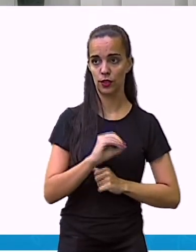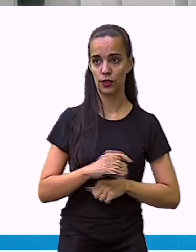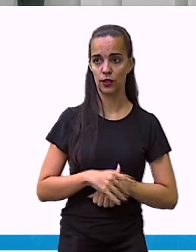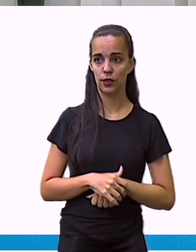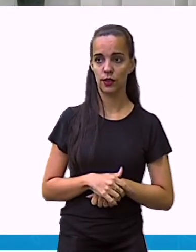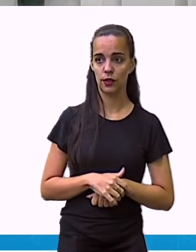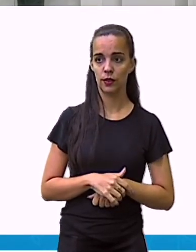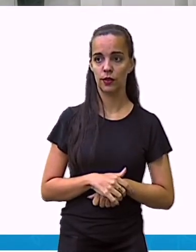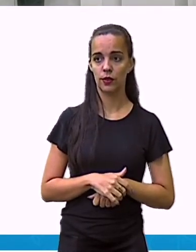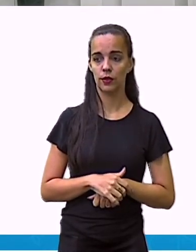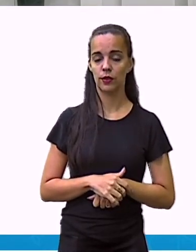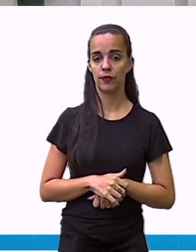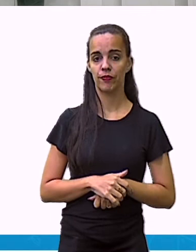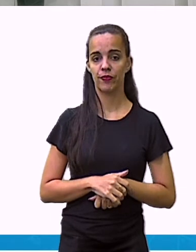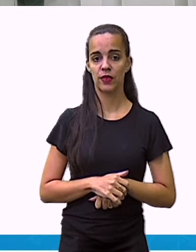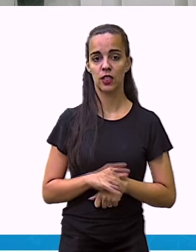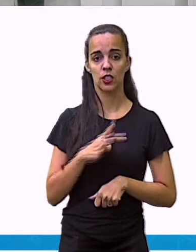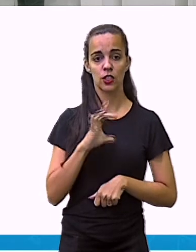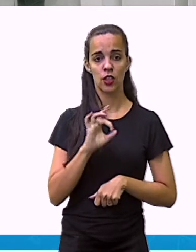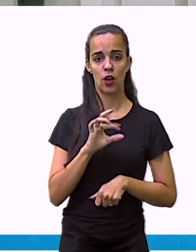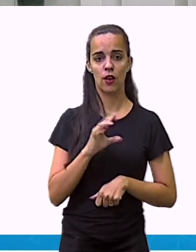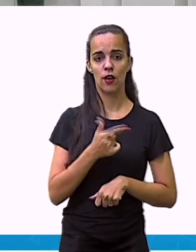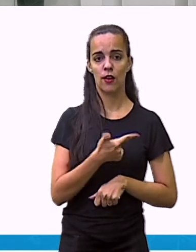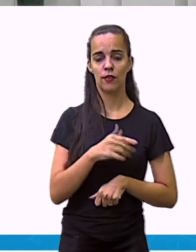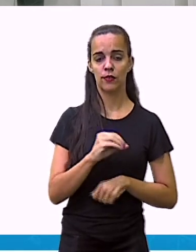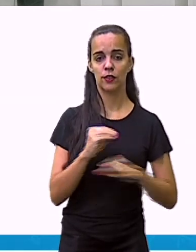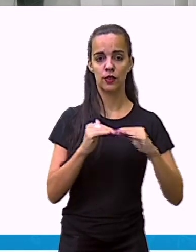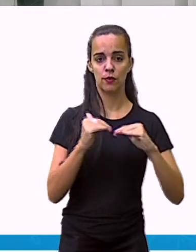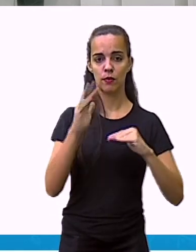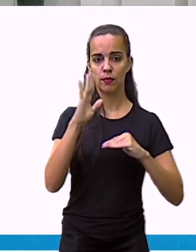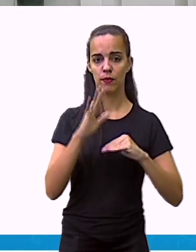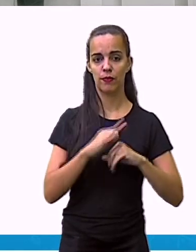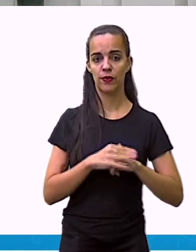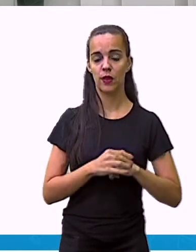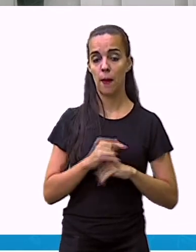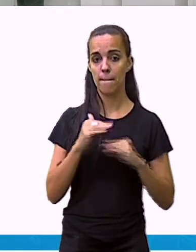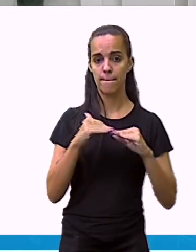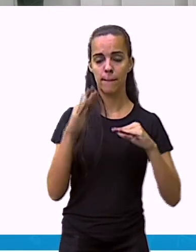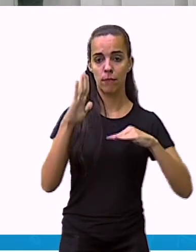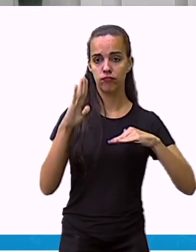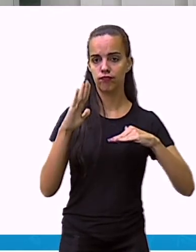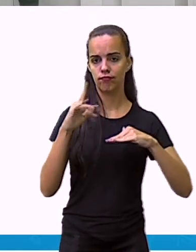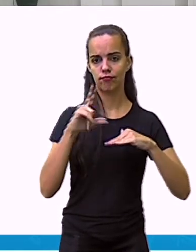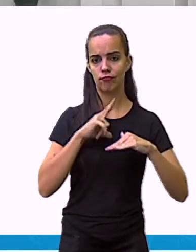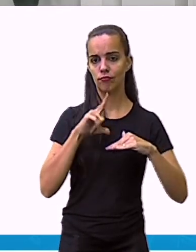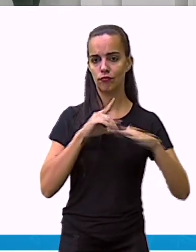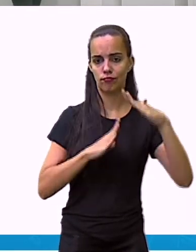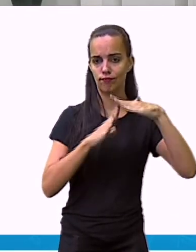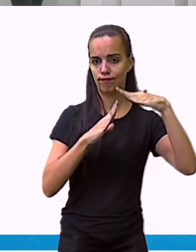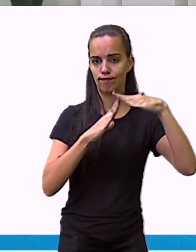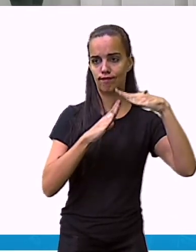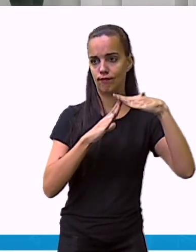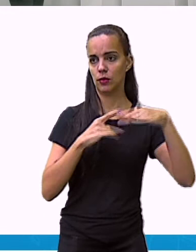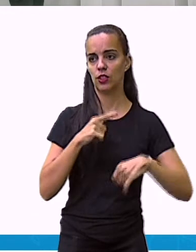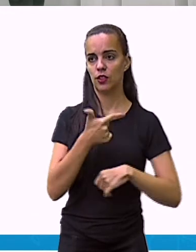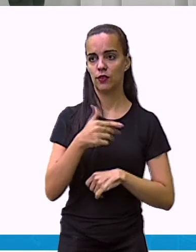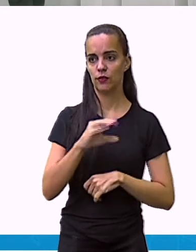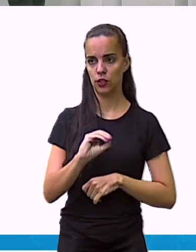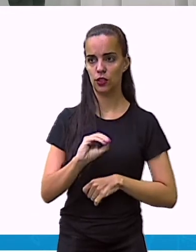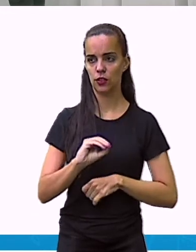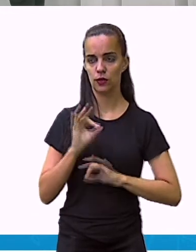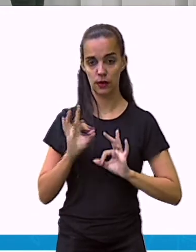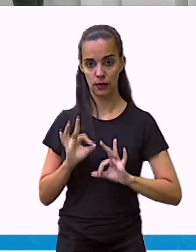precisar de um valor maior do que o 20. O maior que eu tenho são 20,